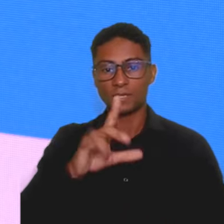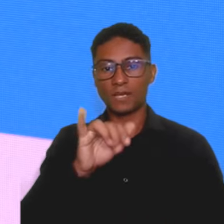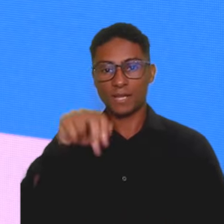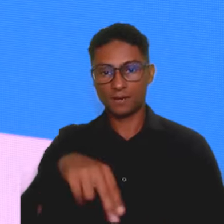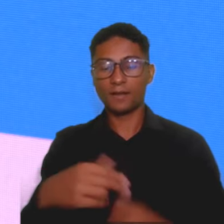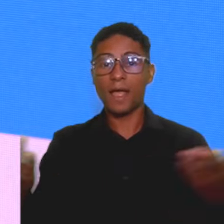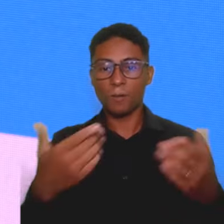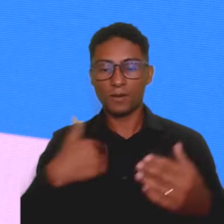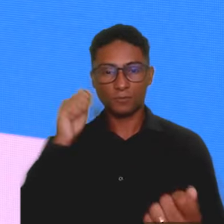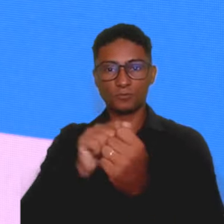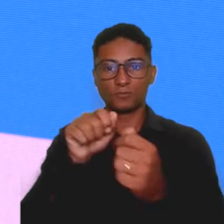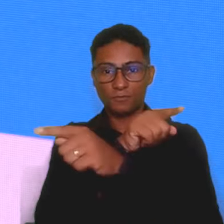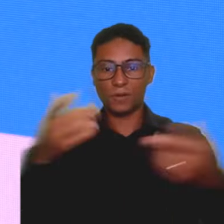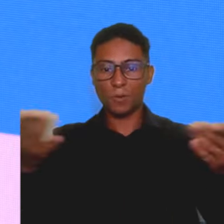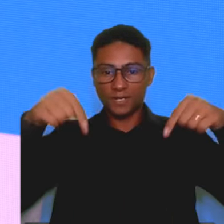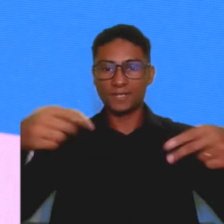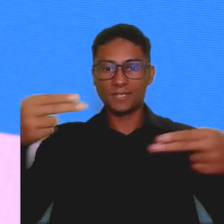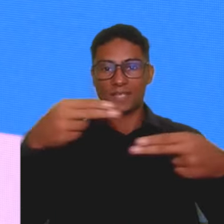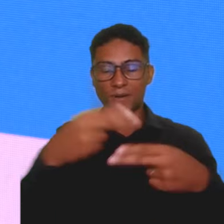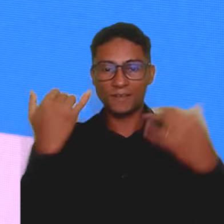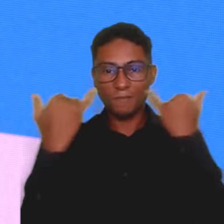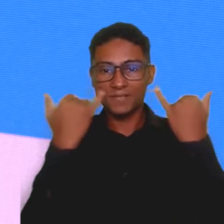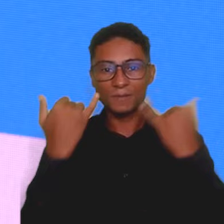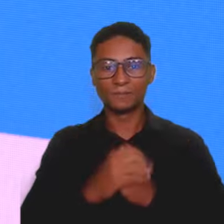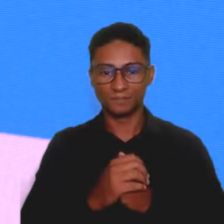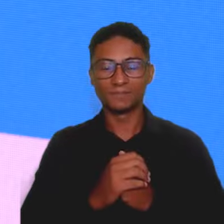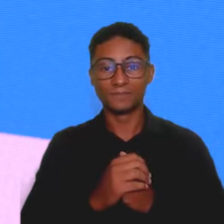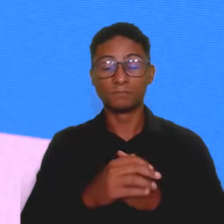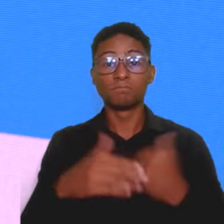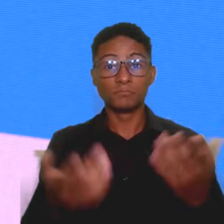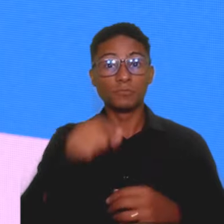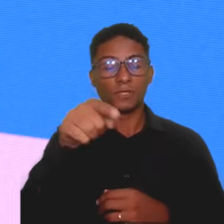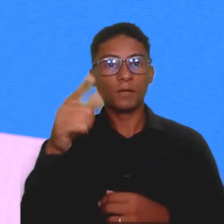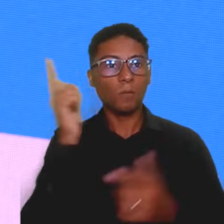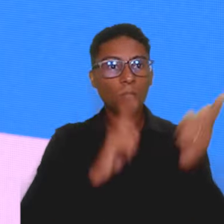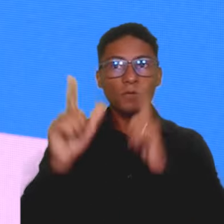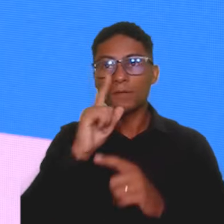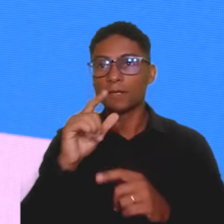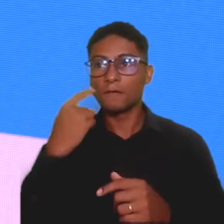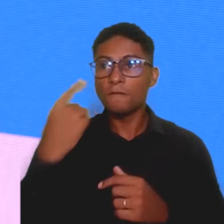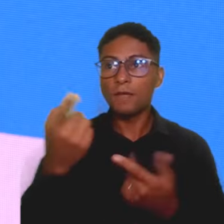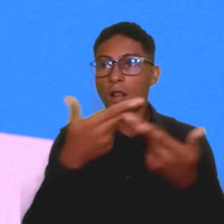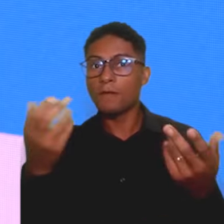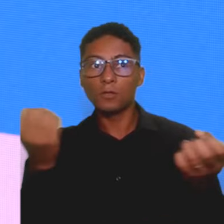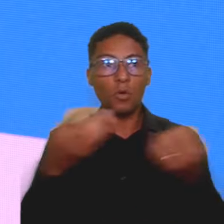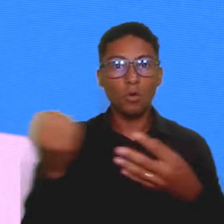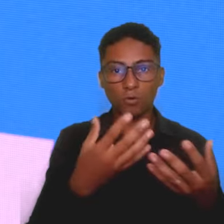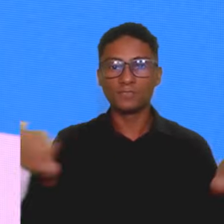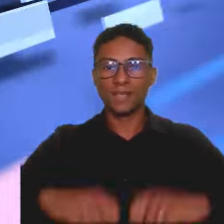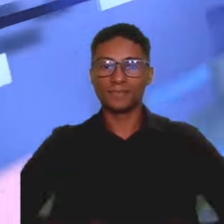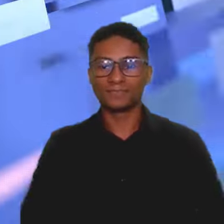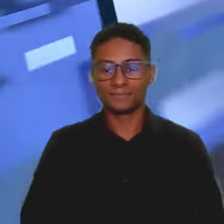Nascimento e eu estarei com vocês hoje no Sebrae São Paulo Notícias, onde você fica por dentro das principais novidades do universo